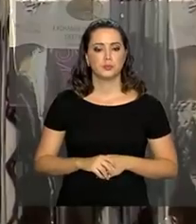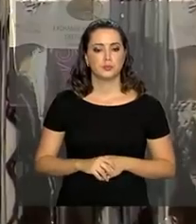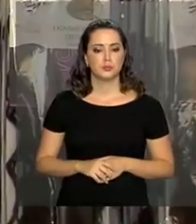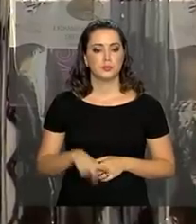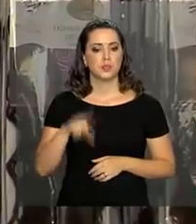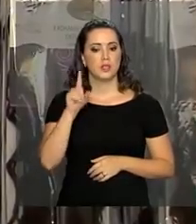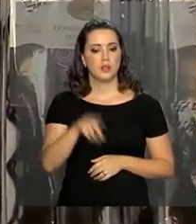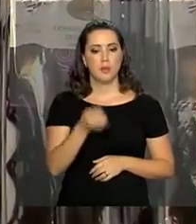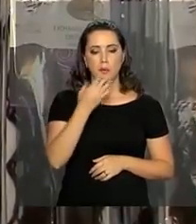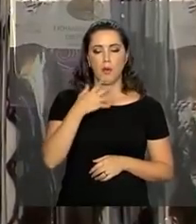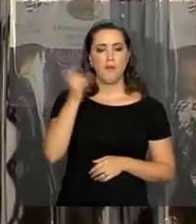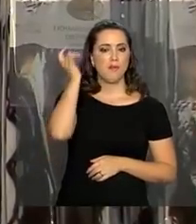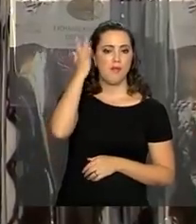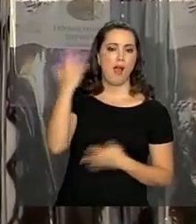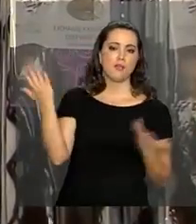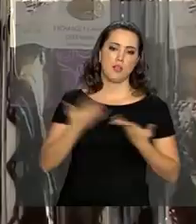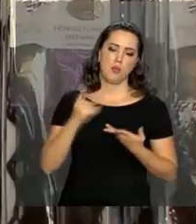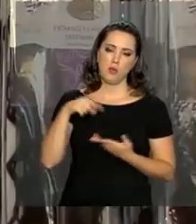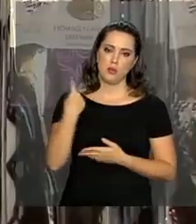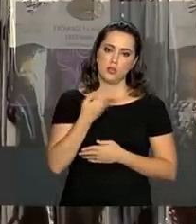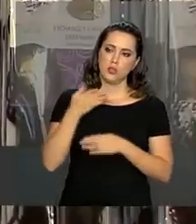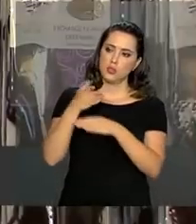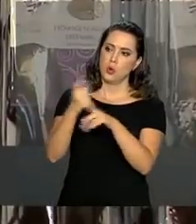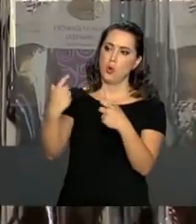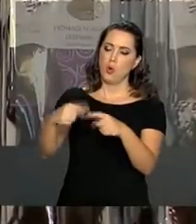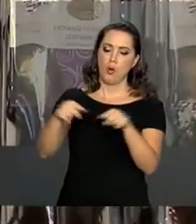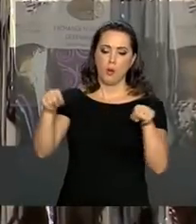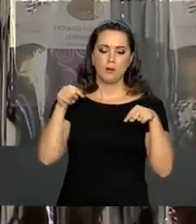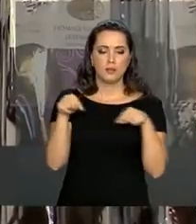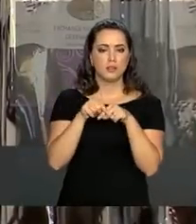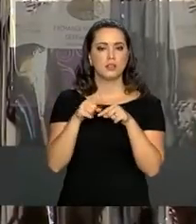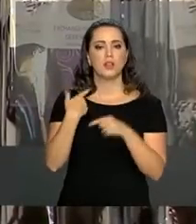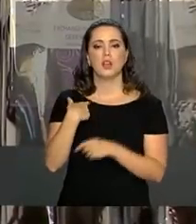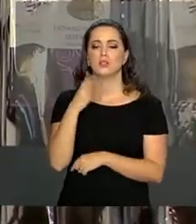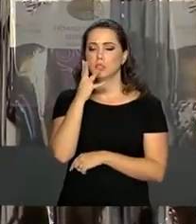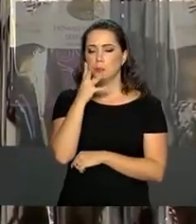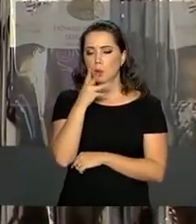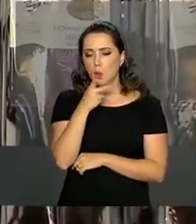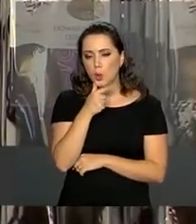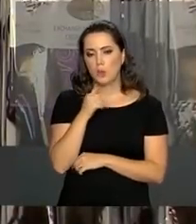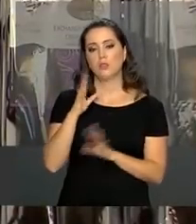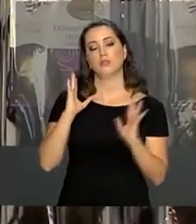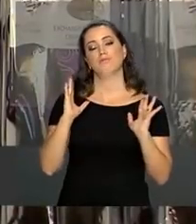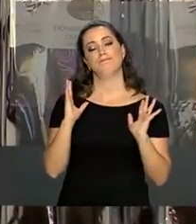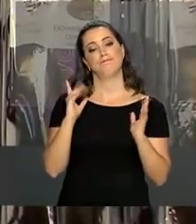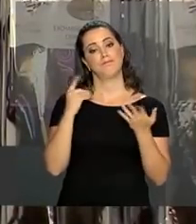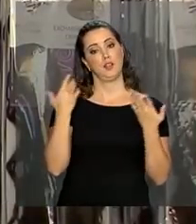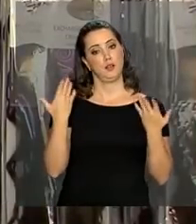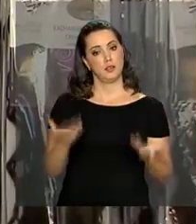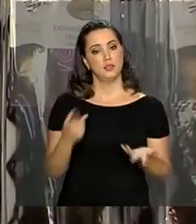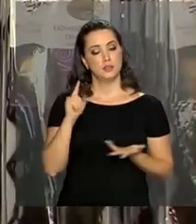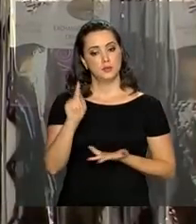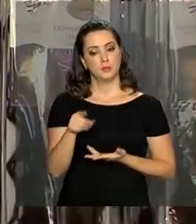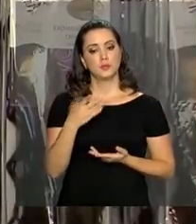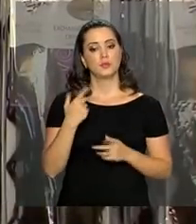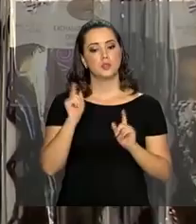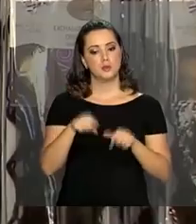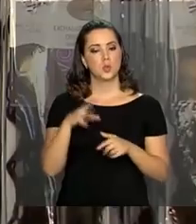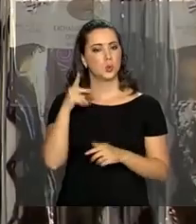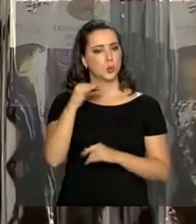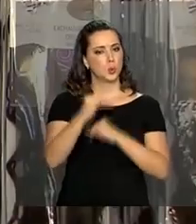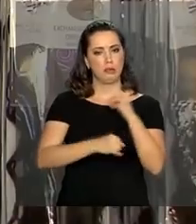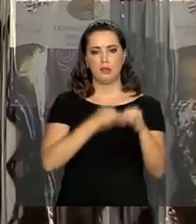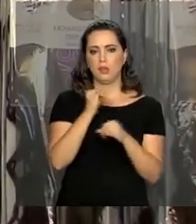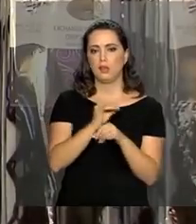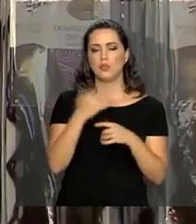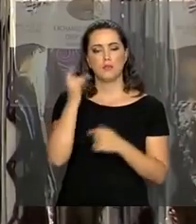É bom, né? Facilita bastante. A gente ir até a agência, toma seu tempo. E você fazendo tudo pela